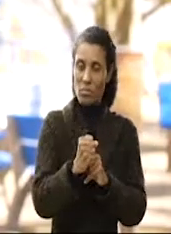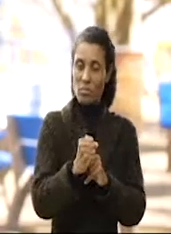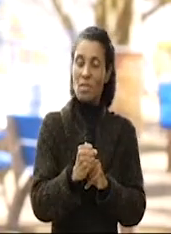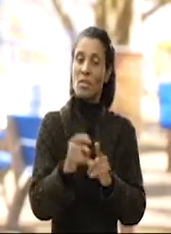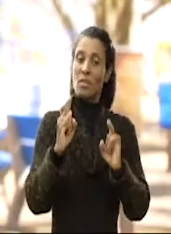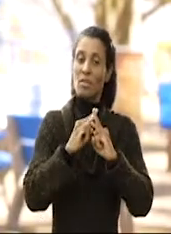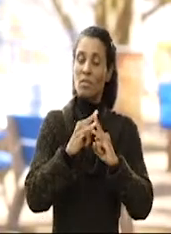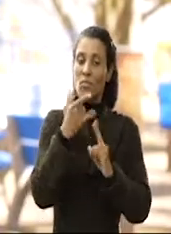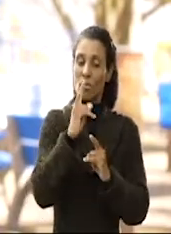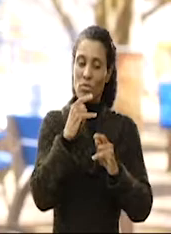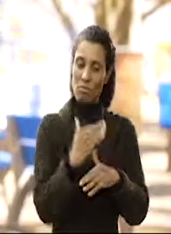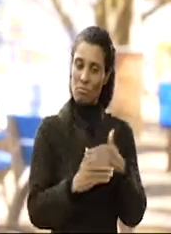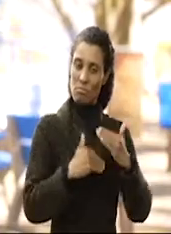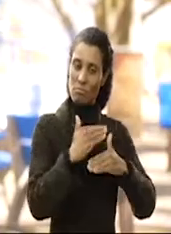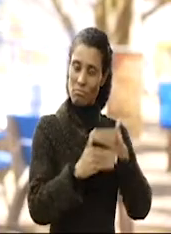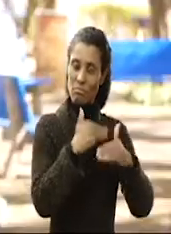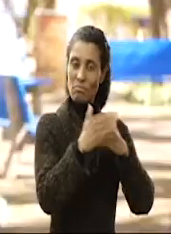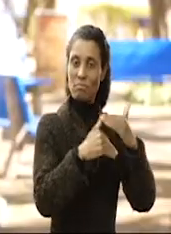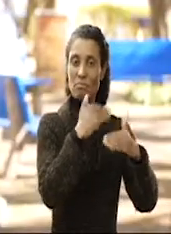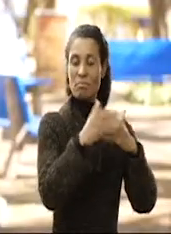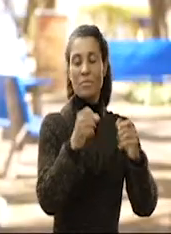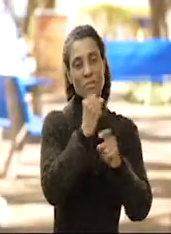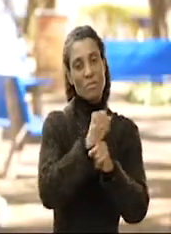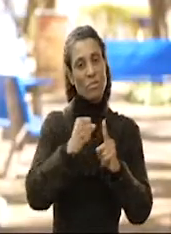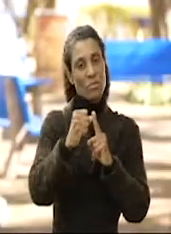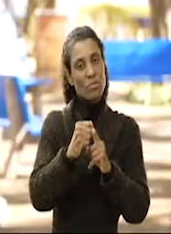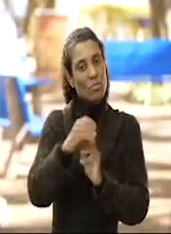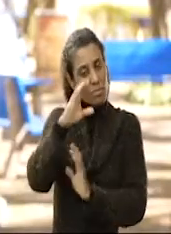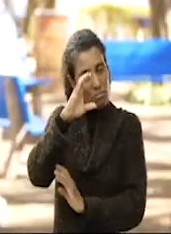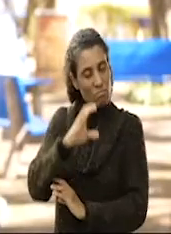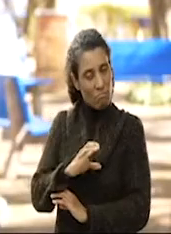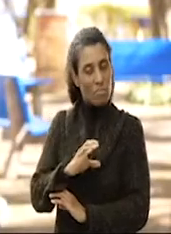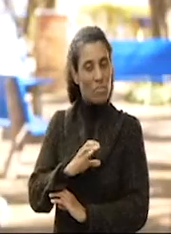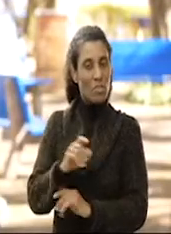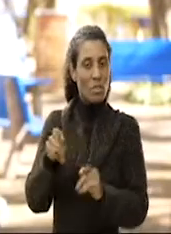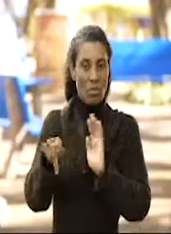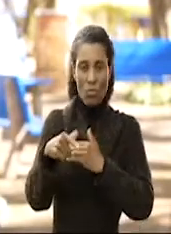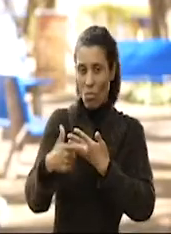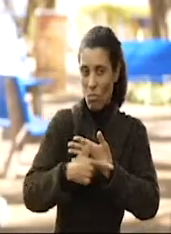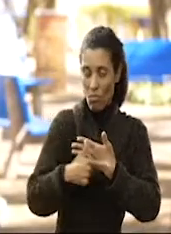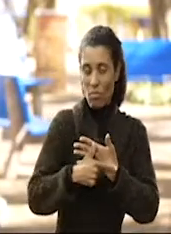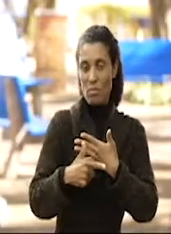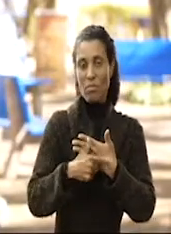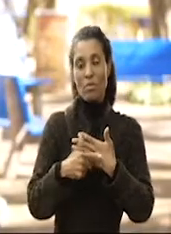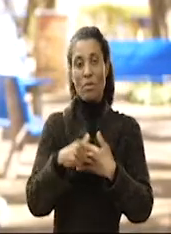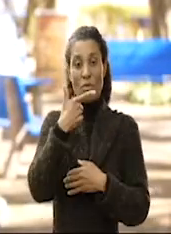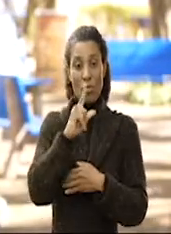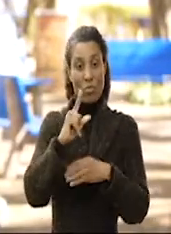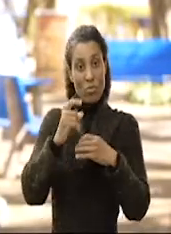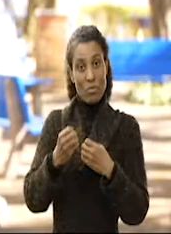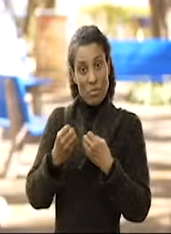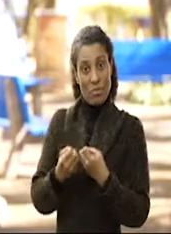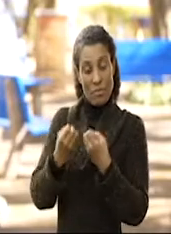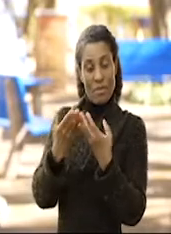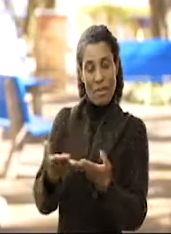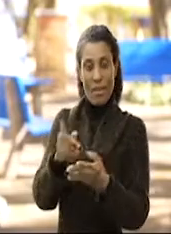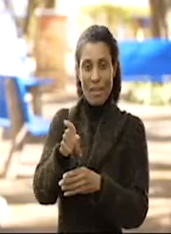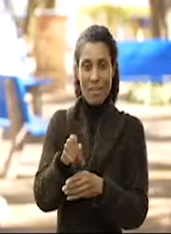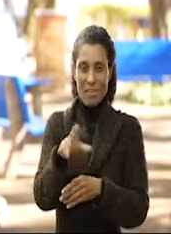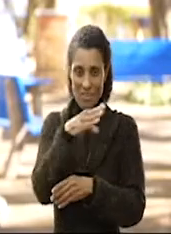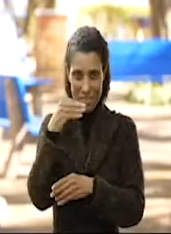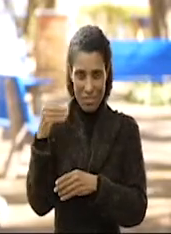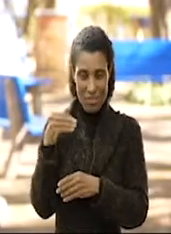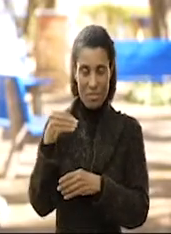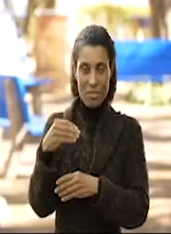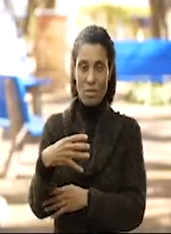cada vez mais a instituição poder se desenvolver enquanto sociedade civil, no seu papel no sentido de poder ofertar a esses